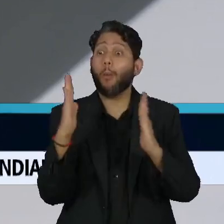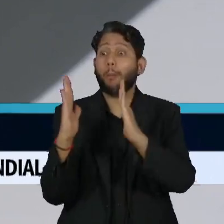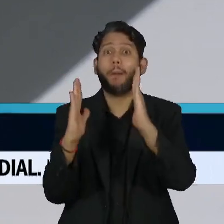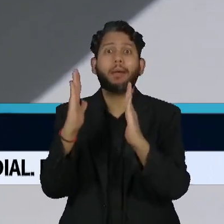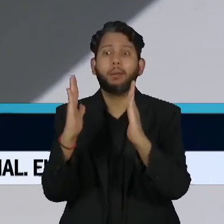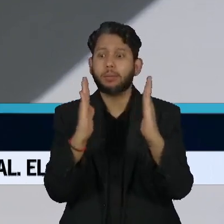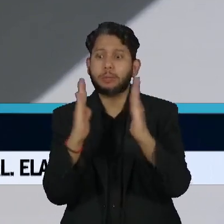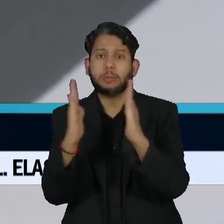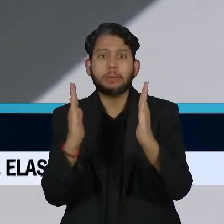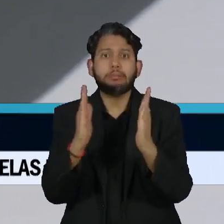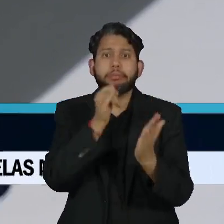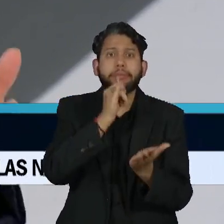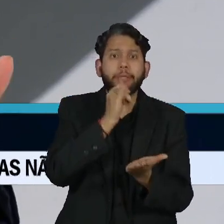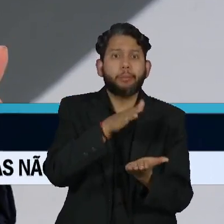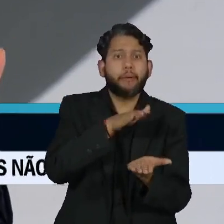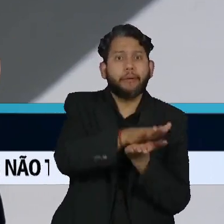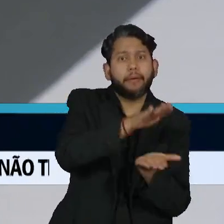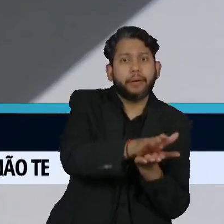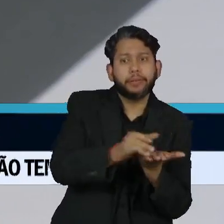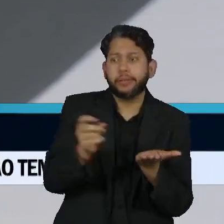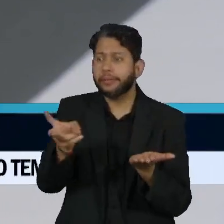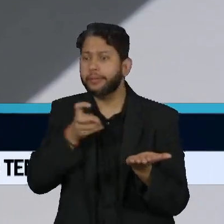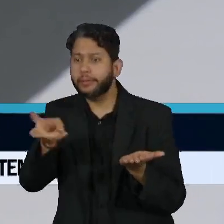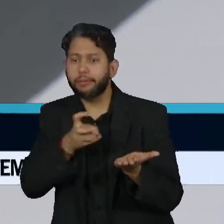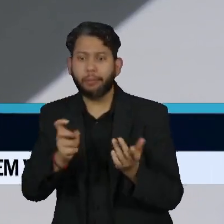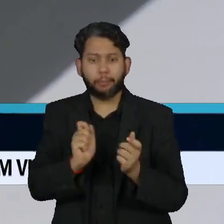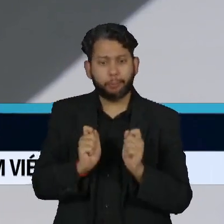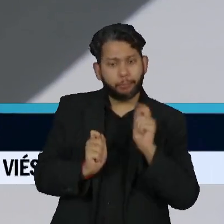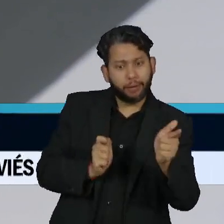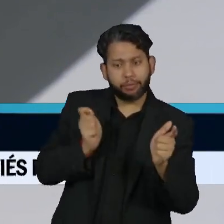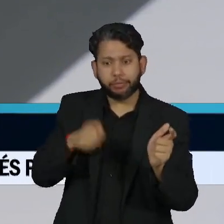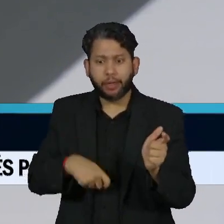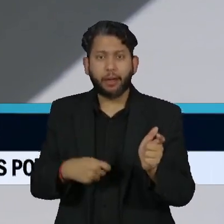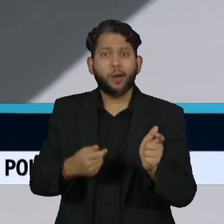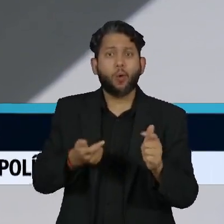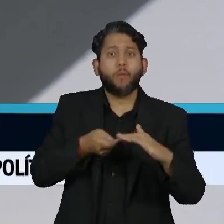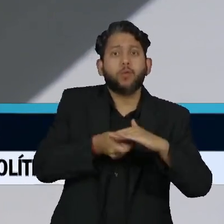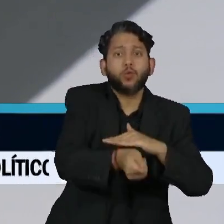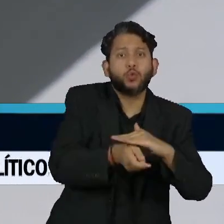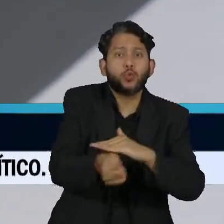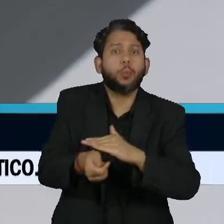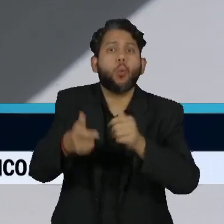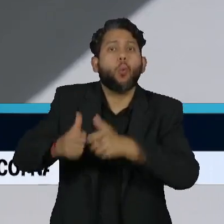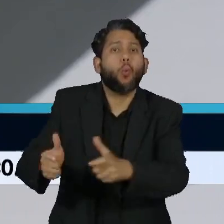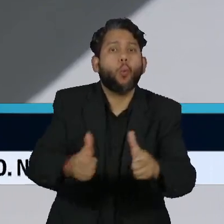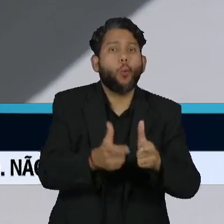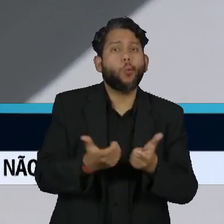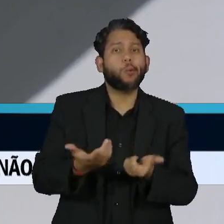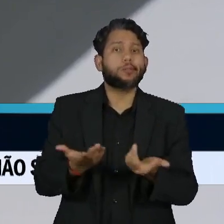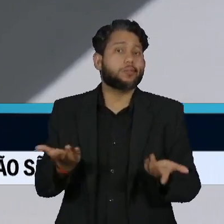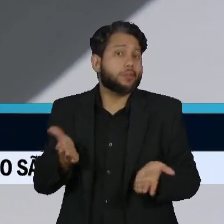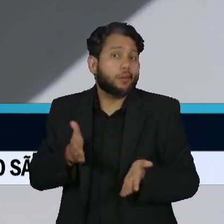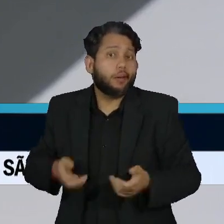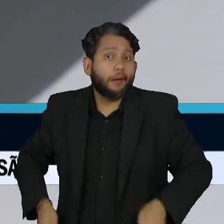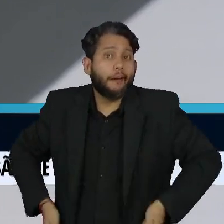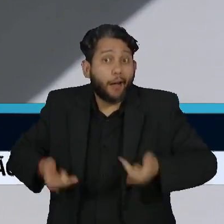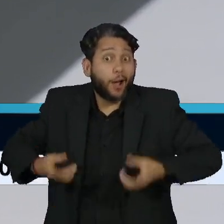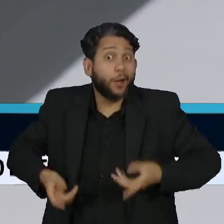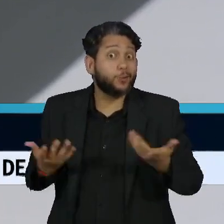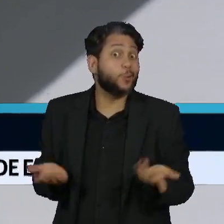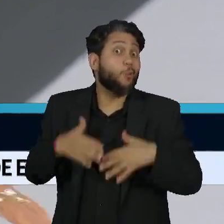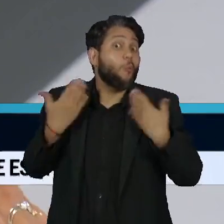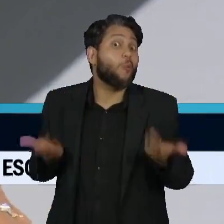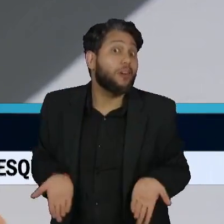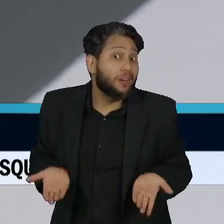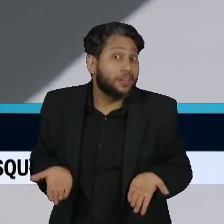receitas, despesas, para você saber o espaço fiscal para investimentos, para gastos, etc. Então, sim, é